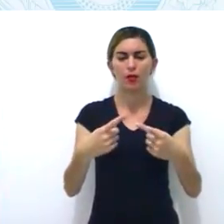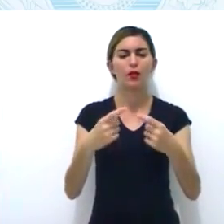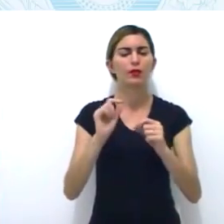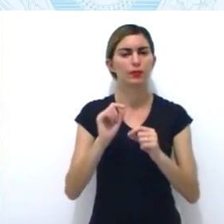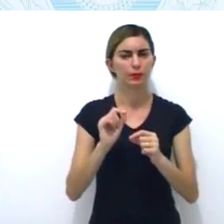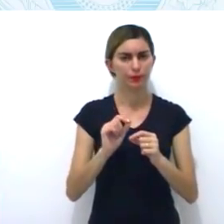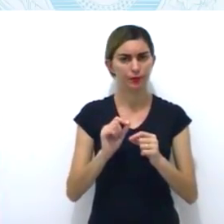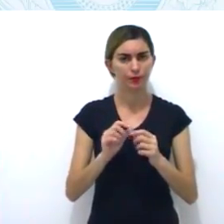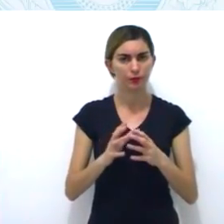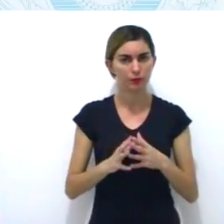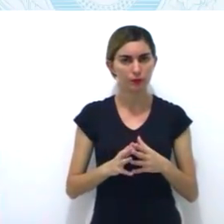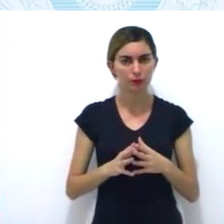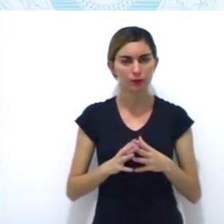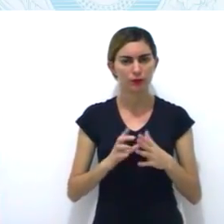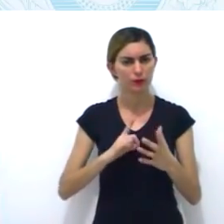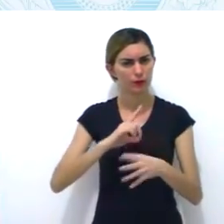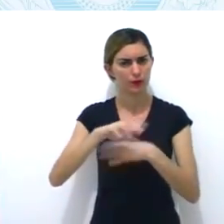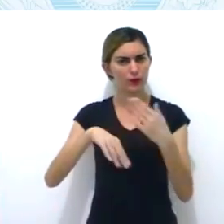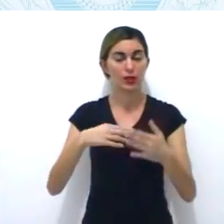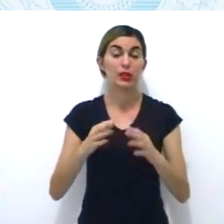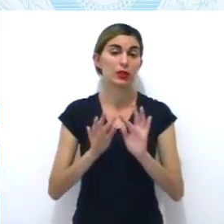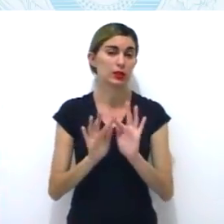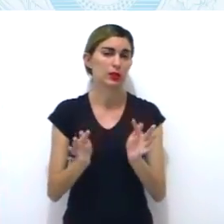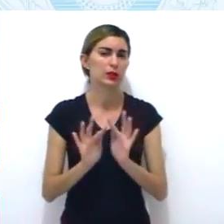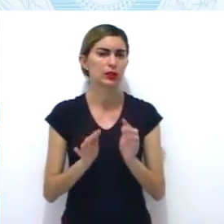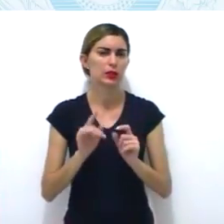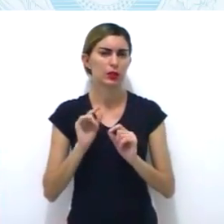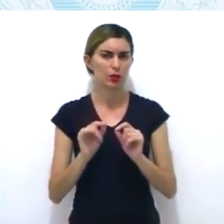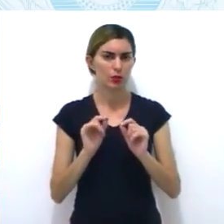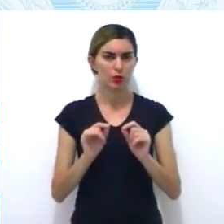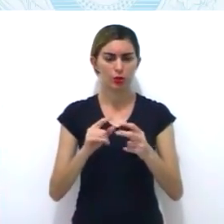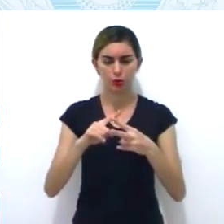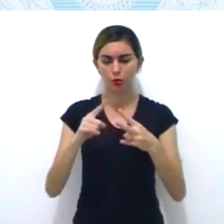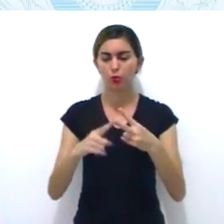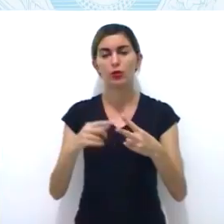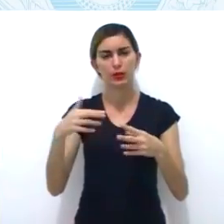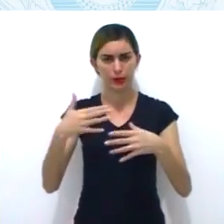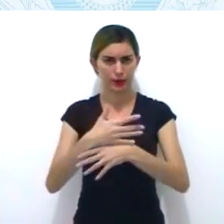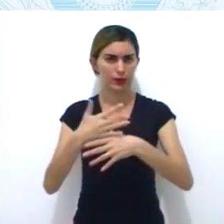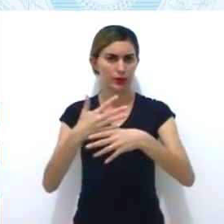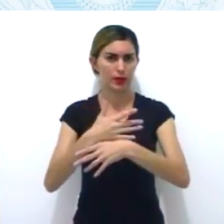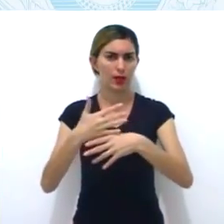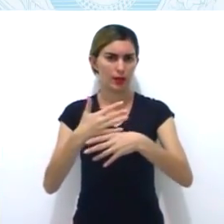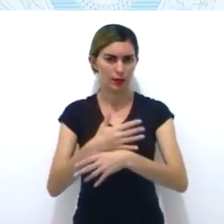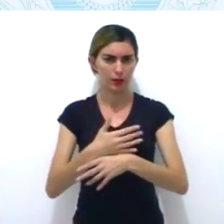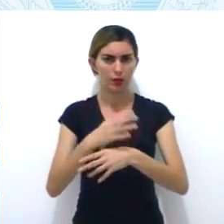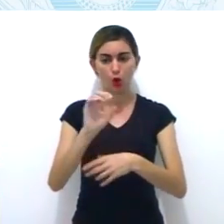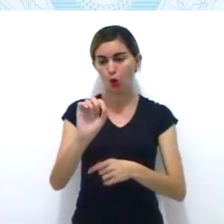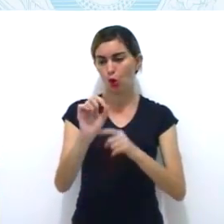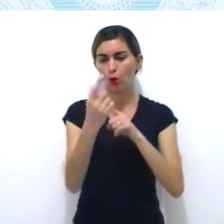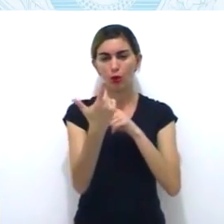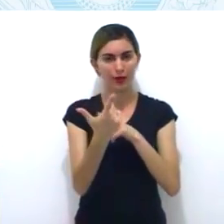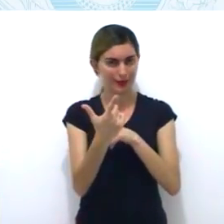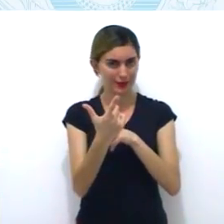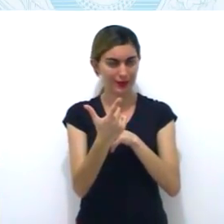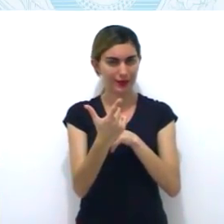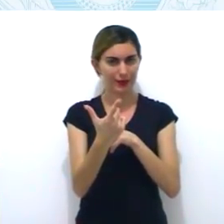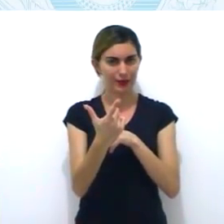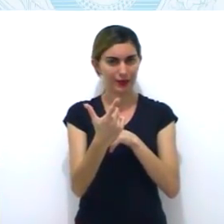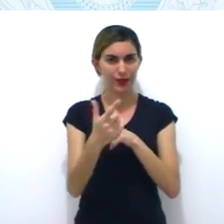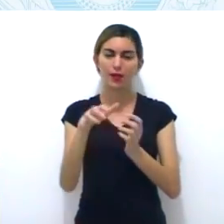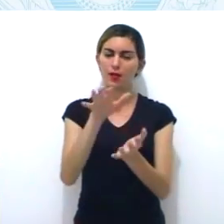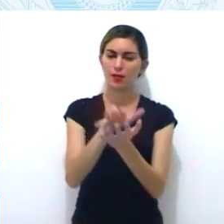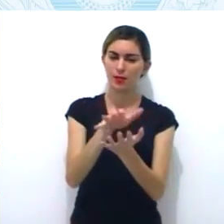e Recife. Então, de um lado, Recife, do outro lado,